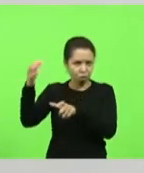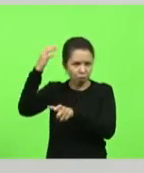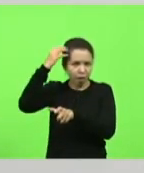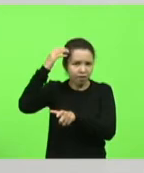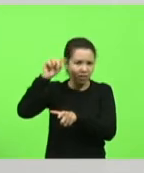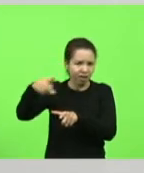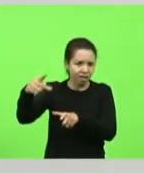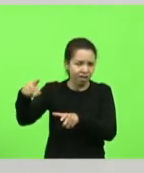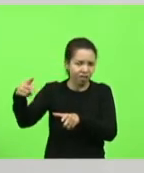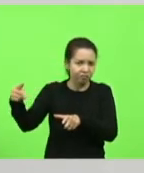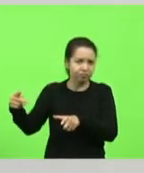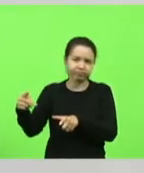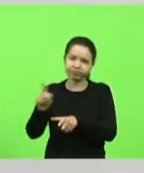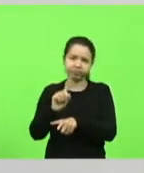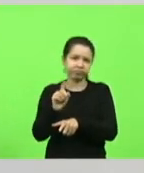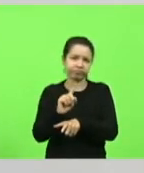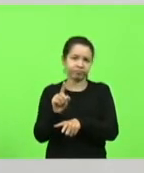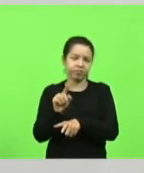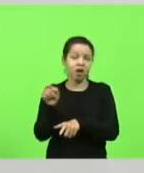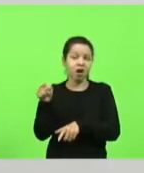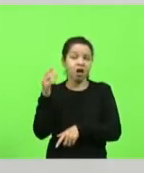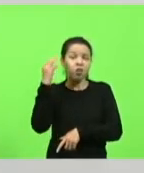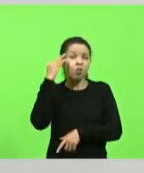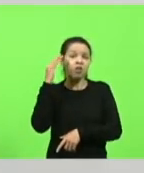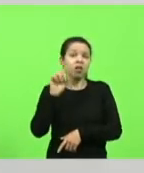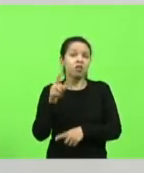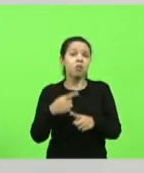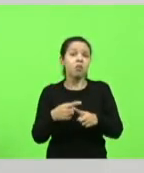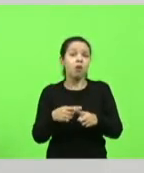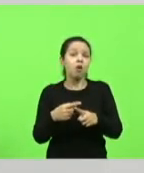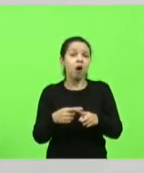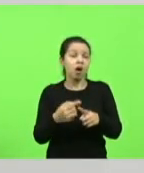elas entendem assim porque não receberam as informações